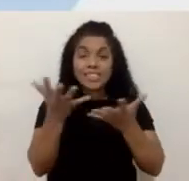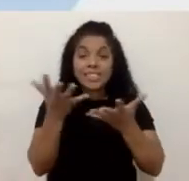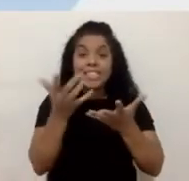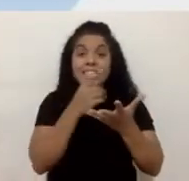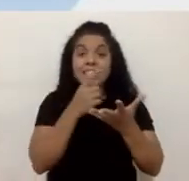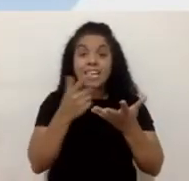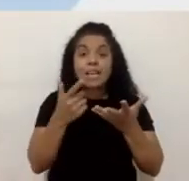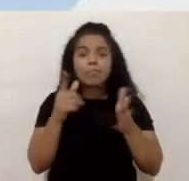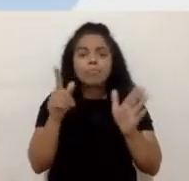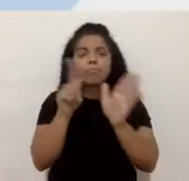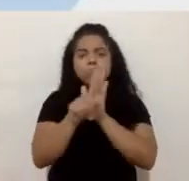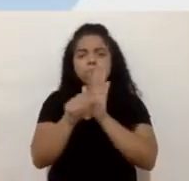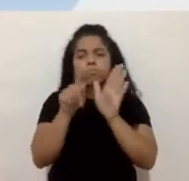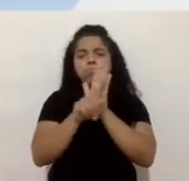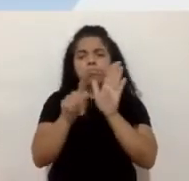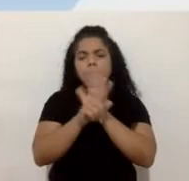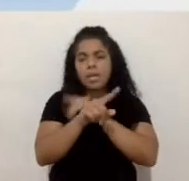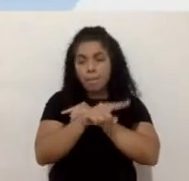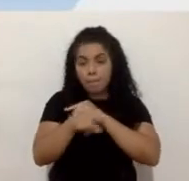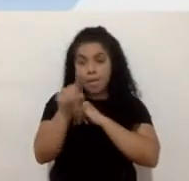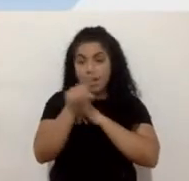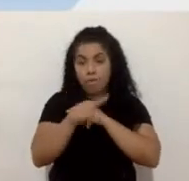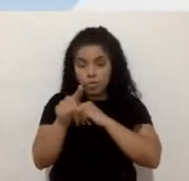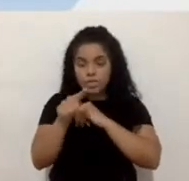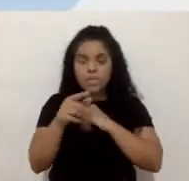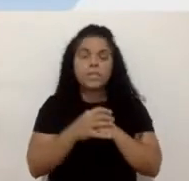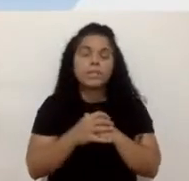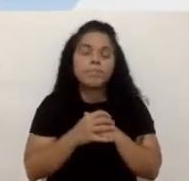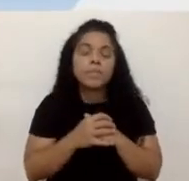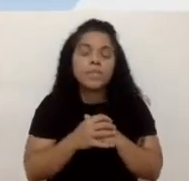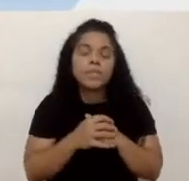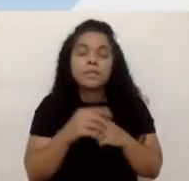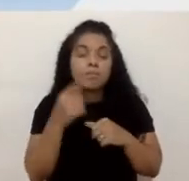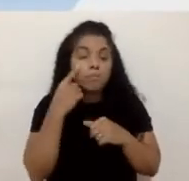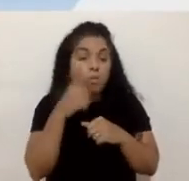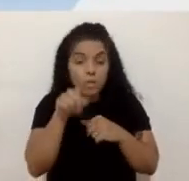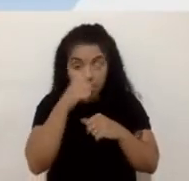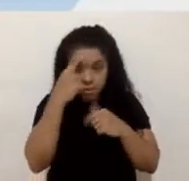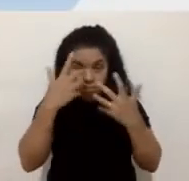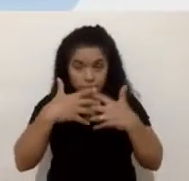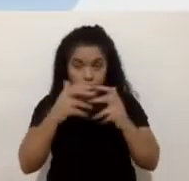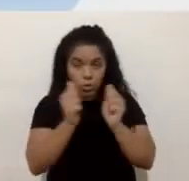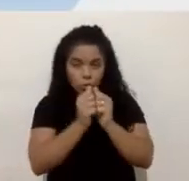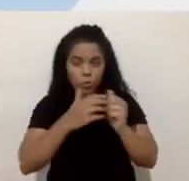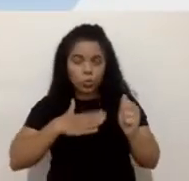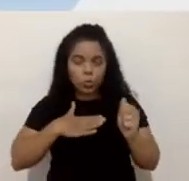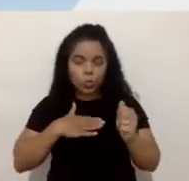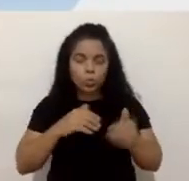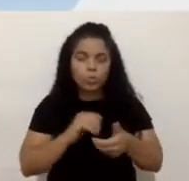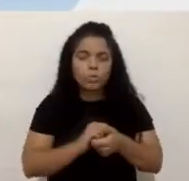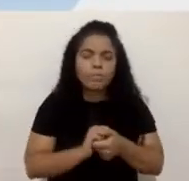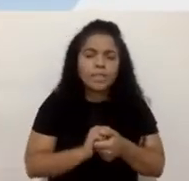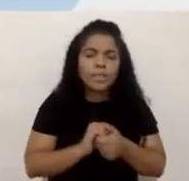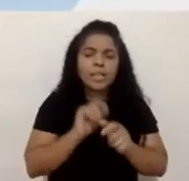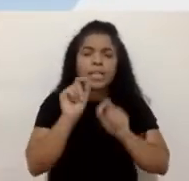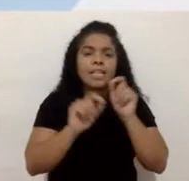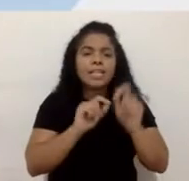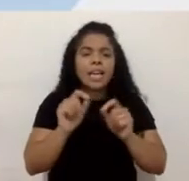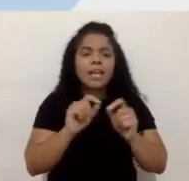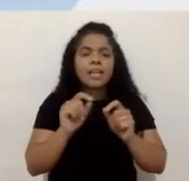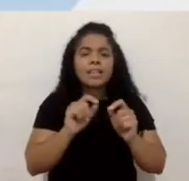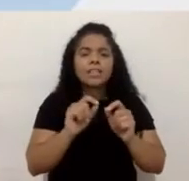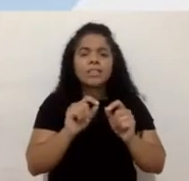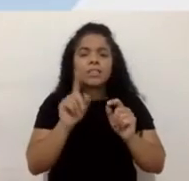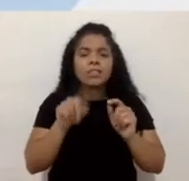perguntas para vocês, para que vocês pensem junto comigo. Quem aqui, durante seus dois minutinhos de